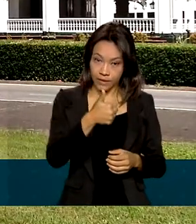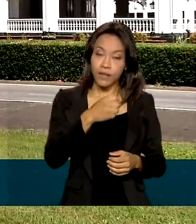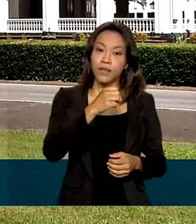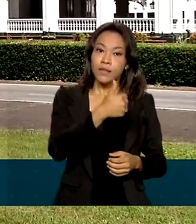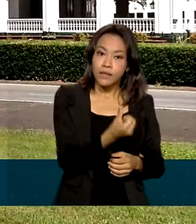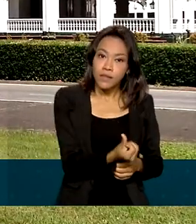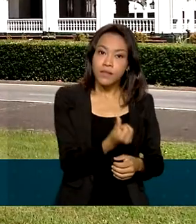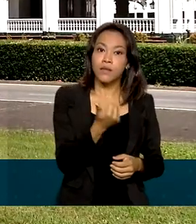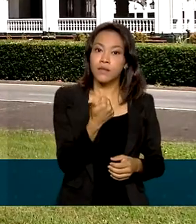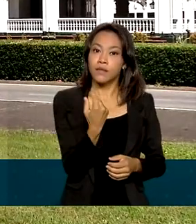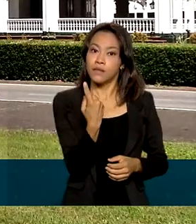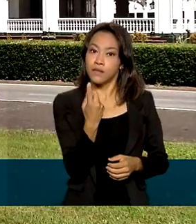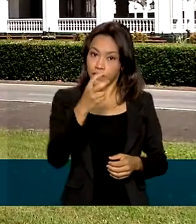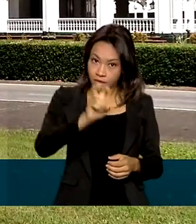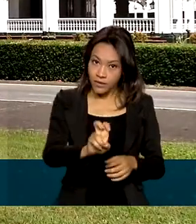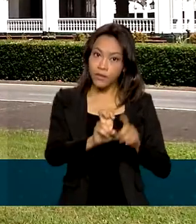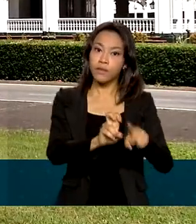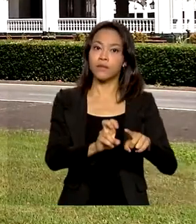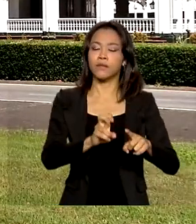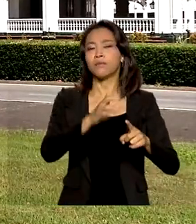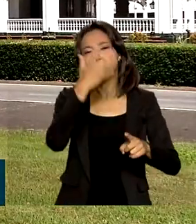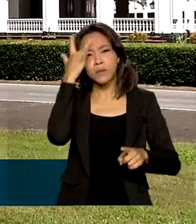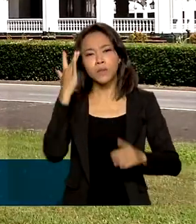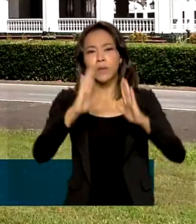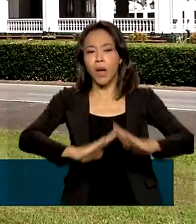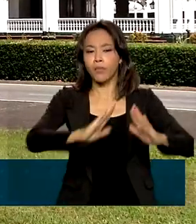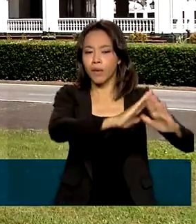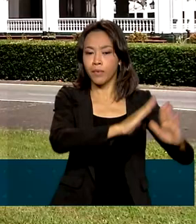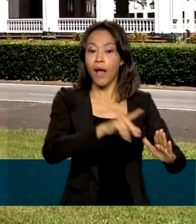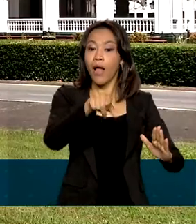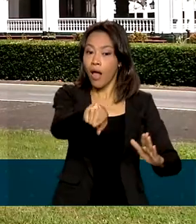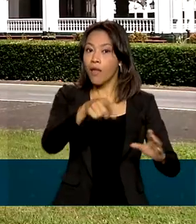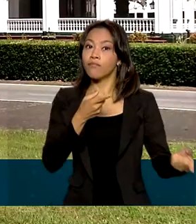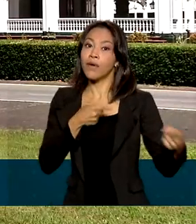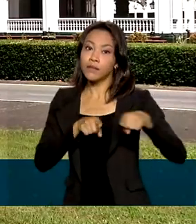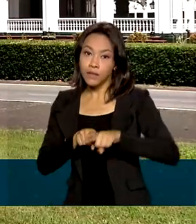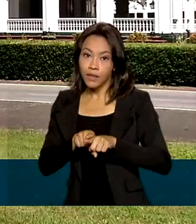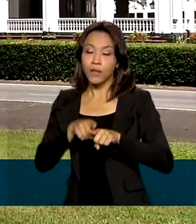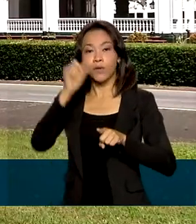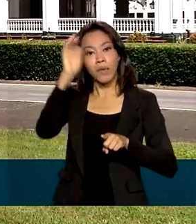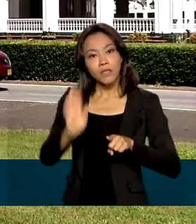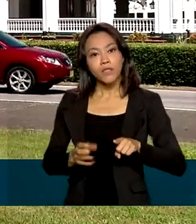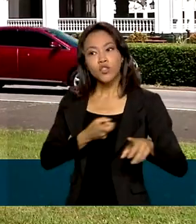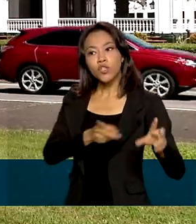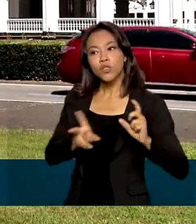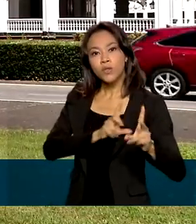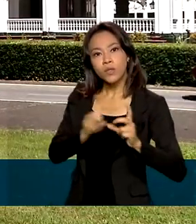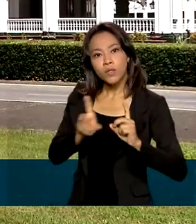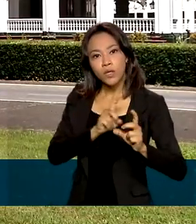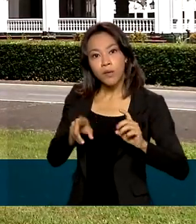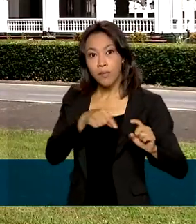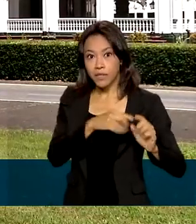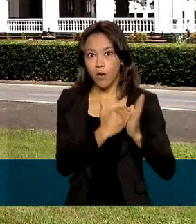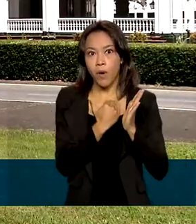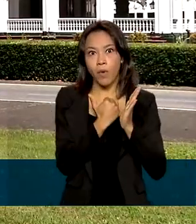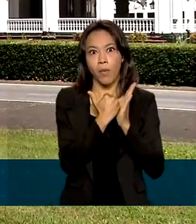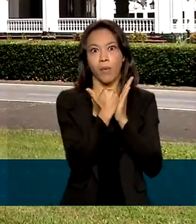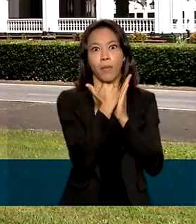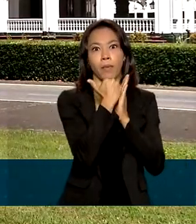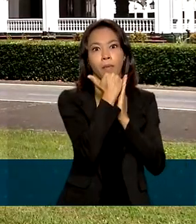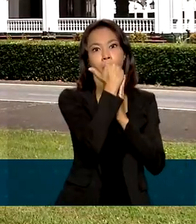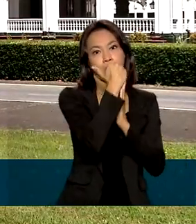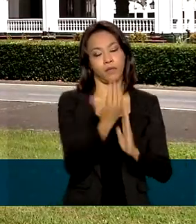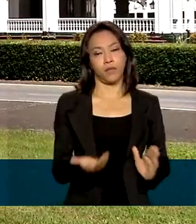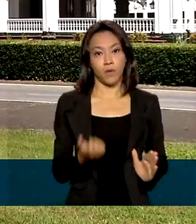estado do Pará, o Suriname ainda é um pequeno parceiro comercial do Brasil. Mas esse número está aumentando gradativamente.